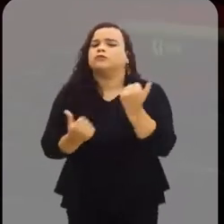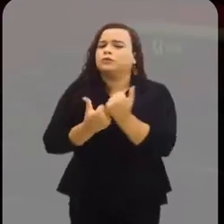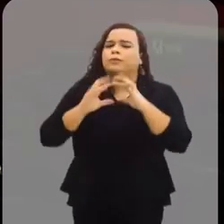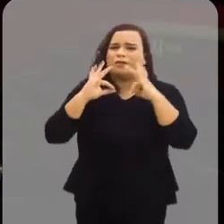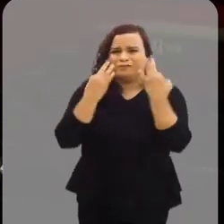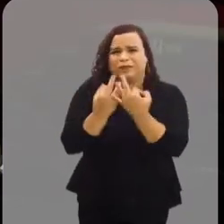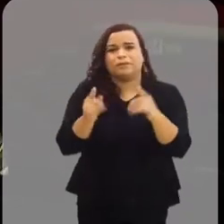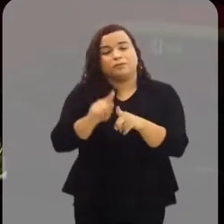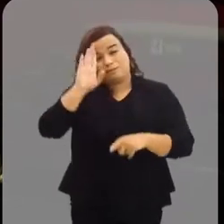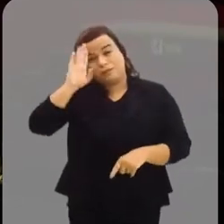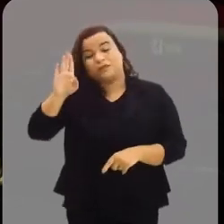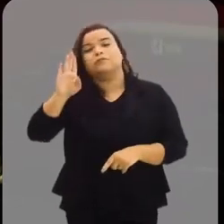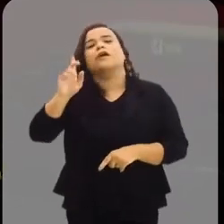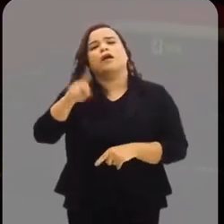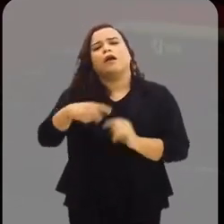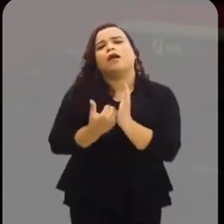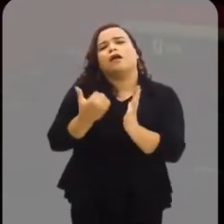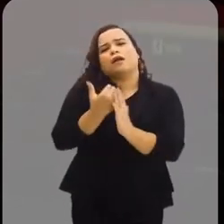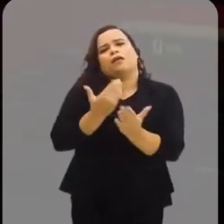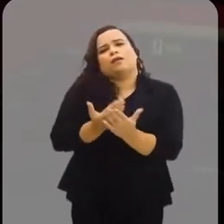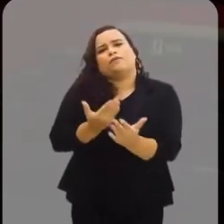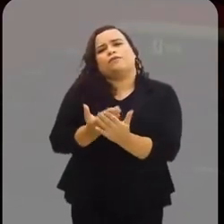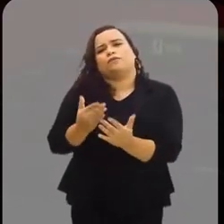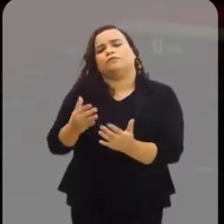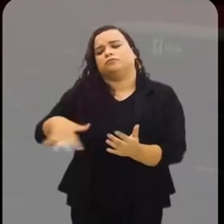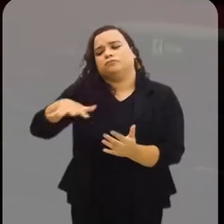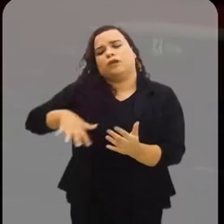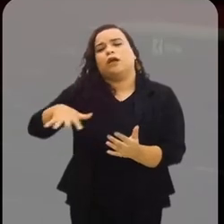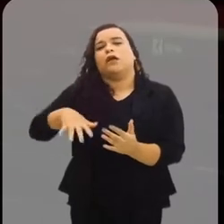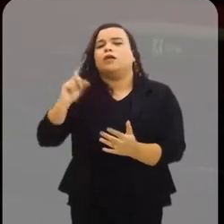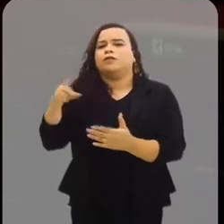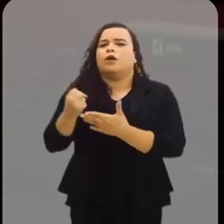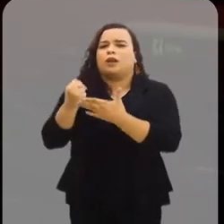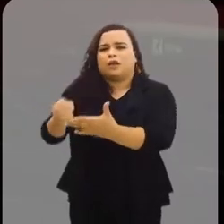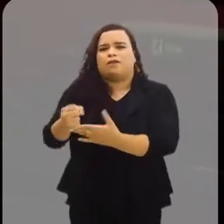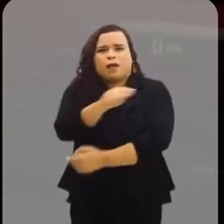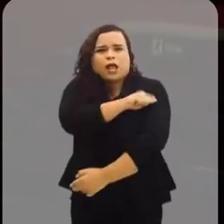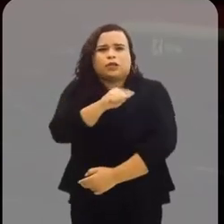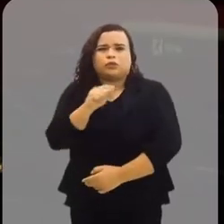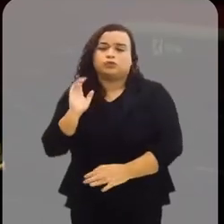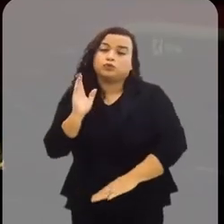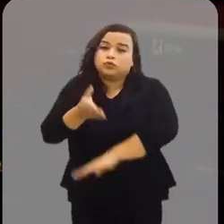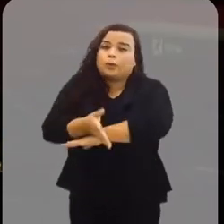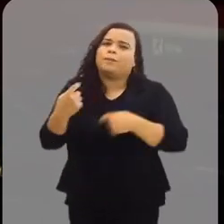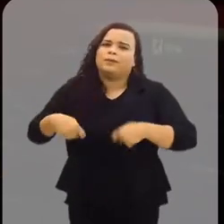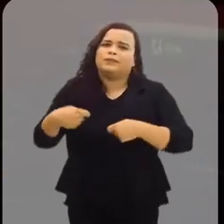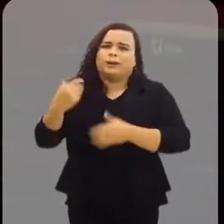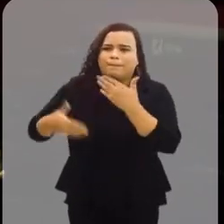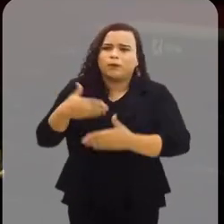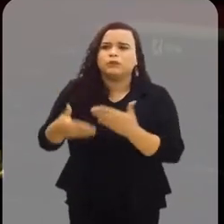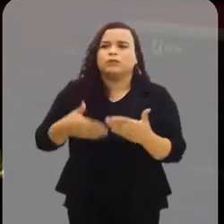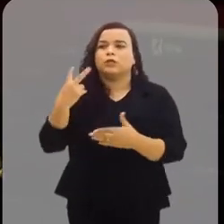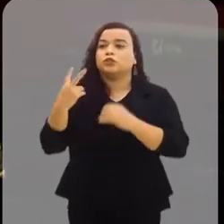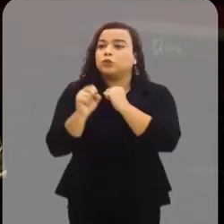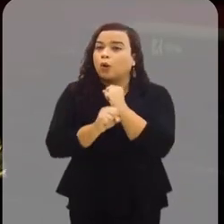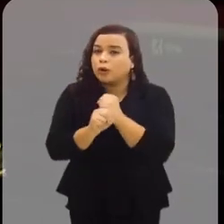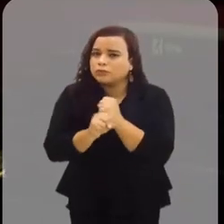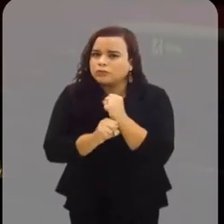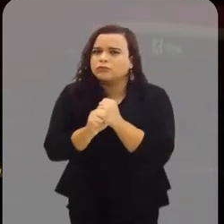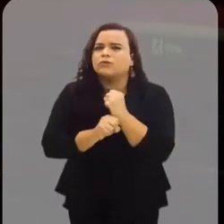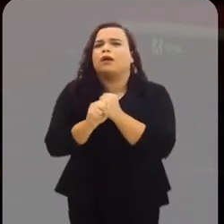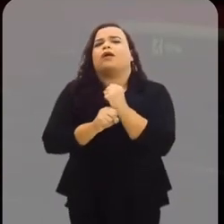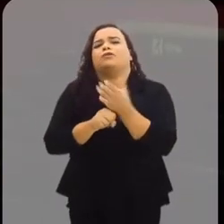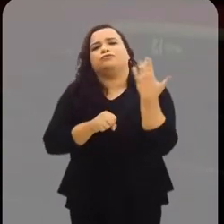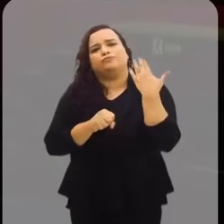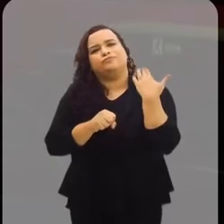suporte a esse professor, suporte a família e, principalmente, reforço escolar. Precisamos levar os nossos alunos a superar esse processo de